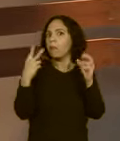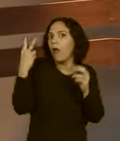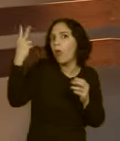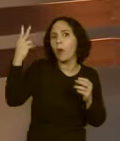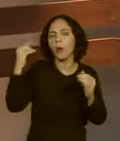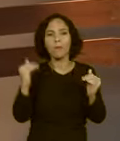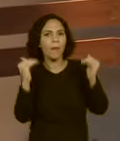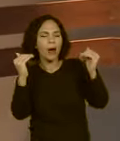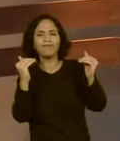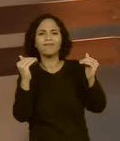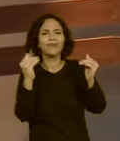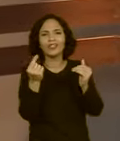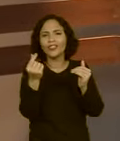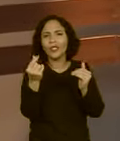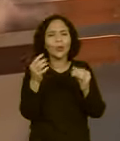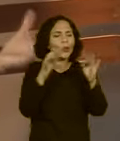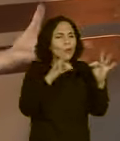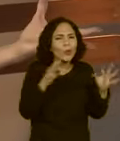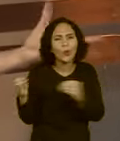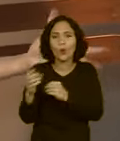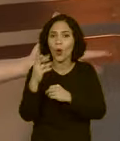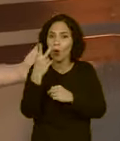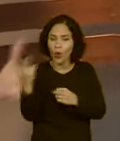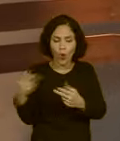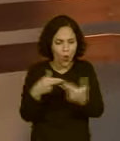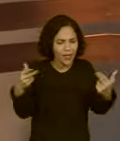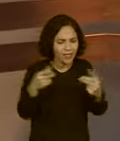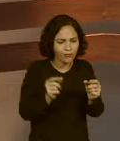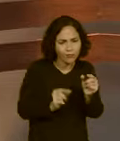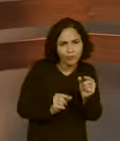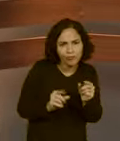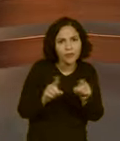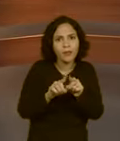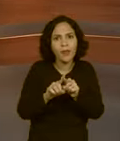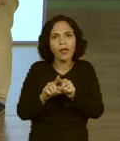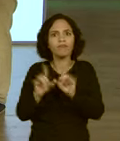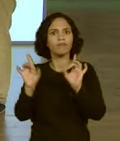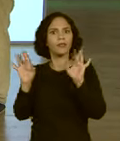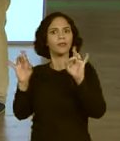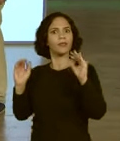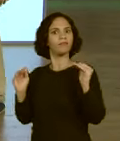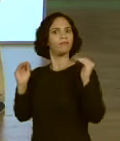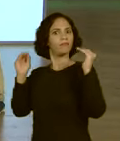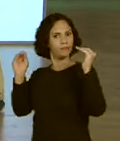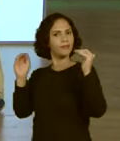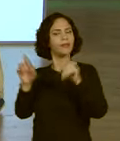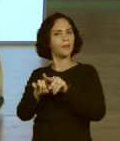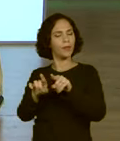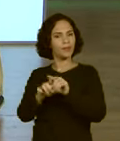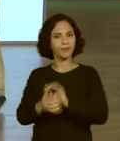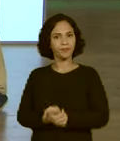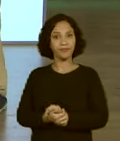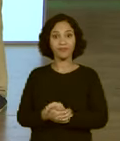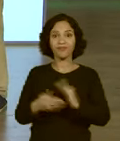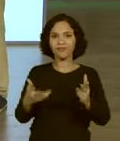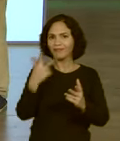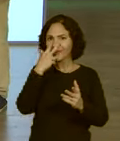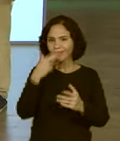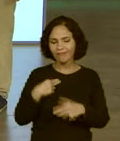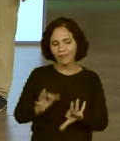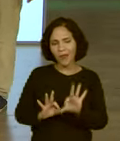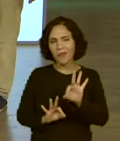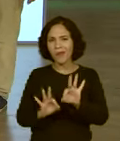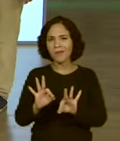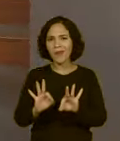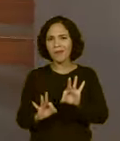desde as pequenas coisas até as grandes realizações. E para a gente começar a aquecer os motores para